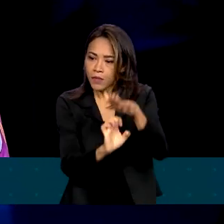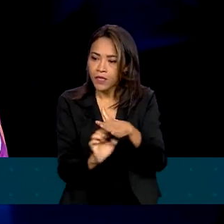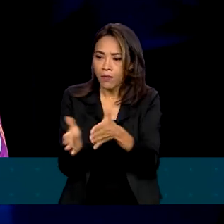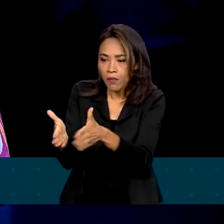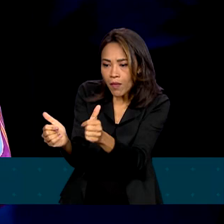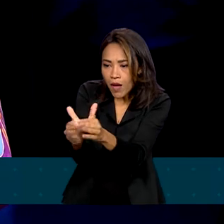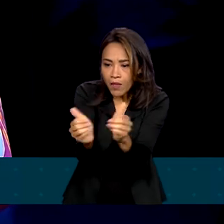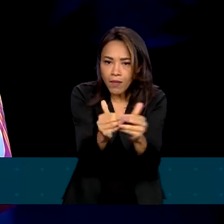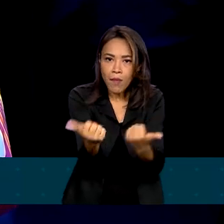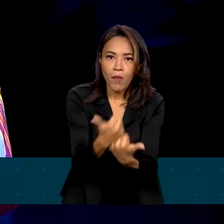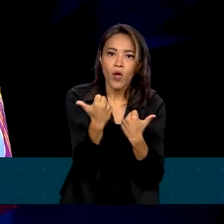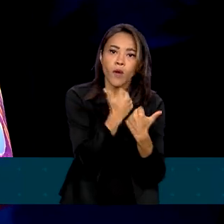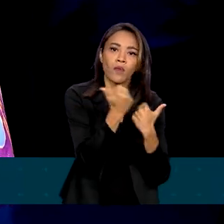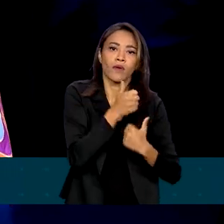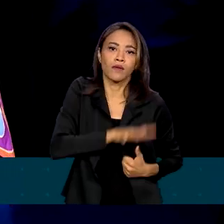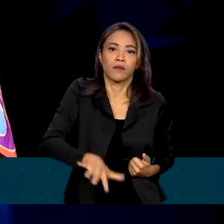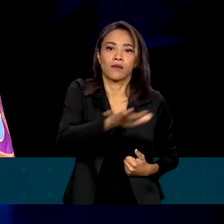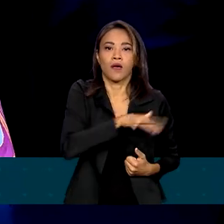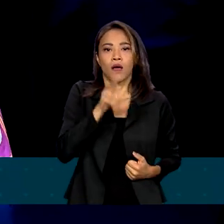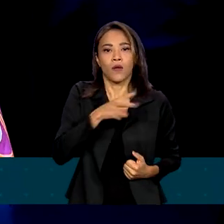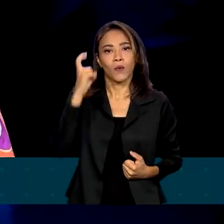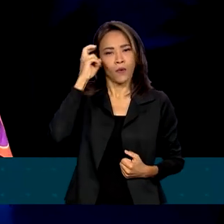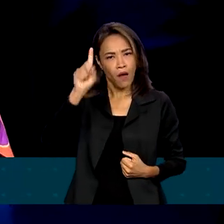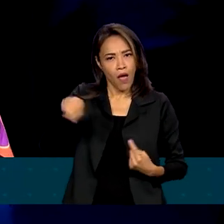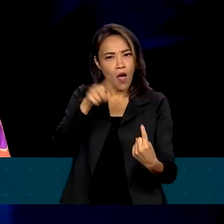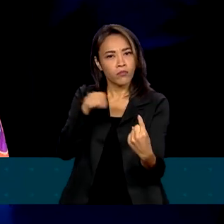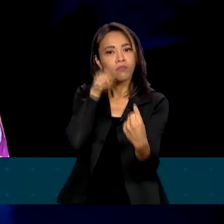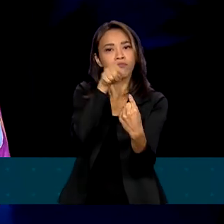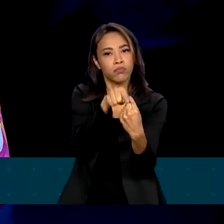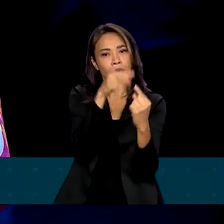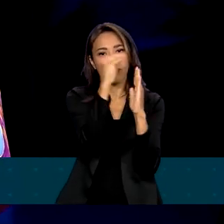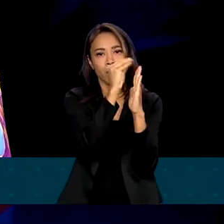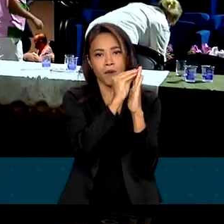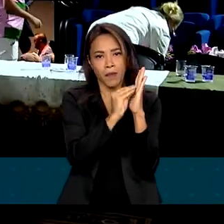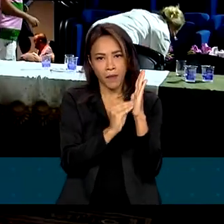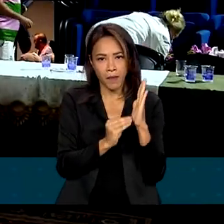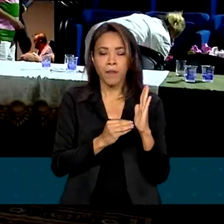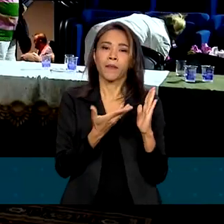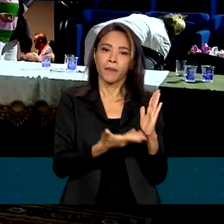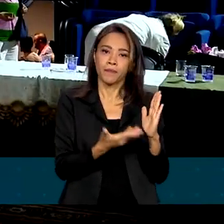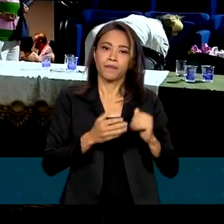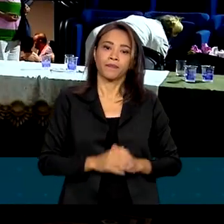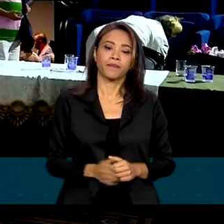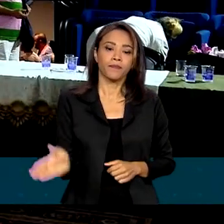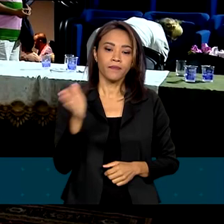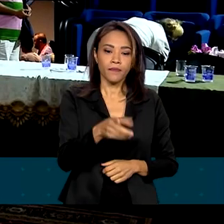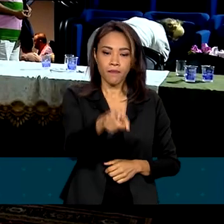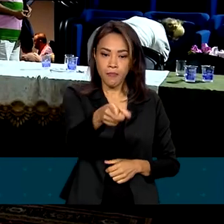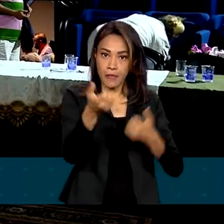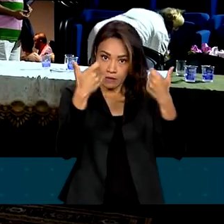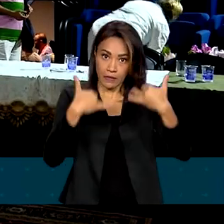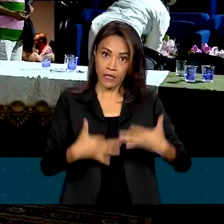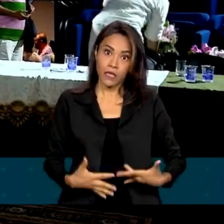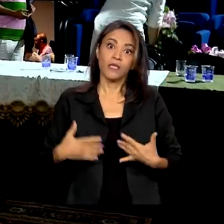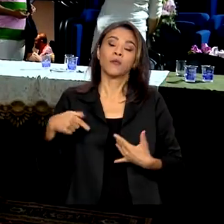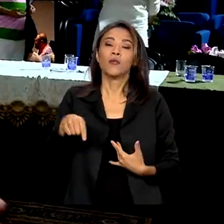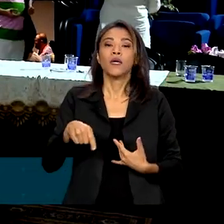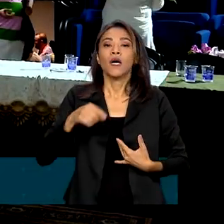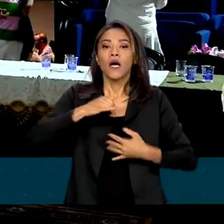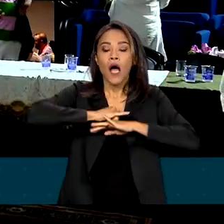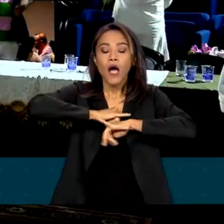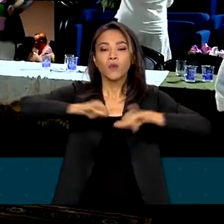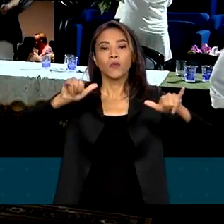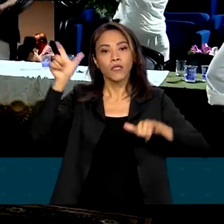e investimento de ações do setor cultural já são metas traçadas do próprio Ministério. Durante o pronunciamento, a ministra Margarete Menezes